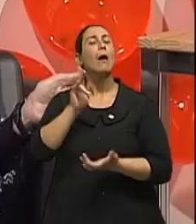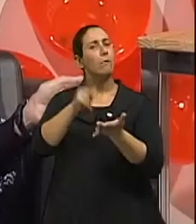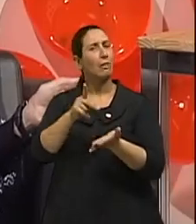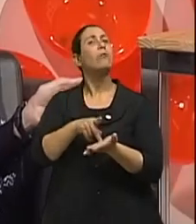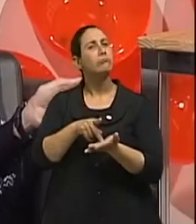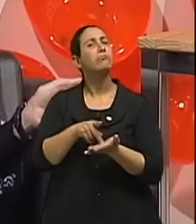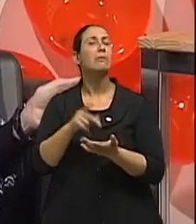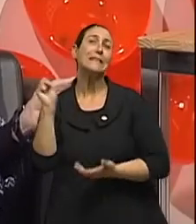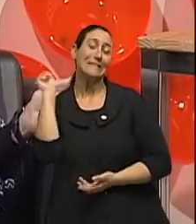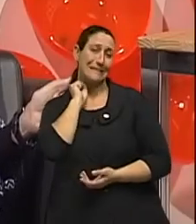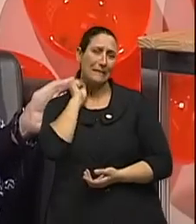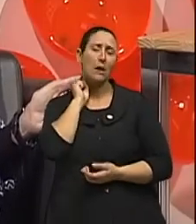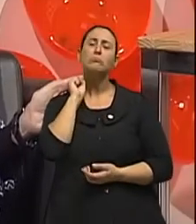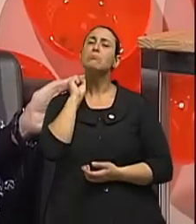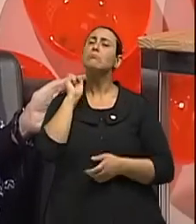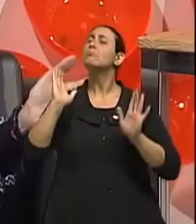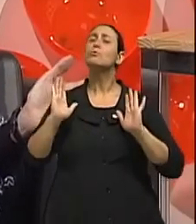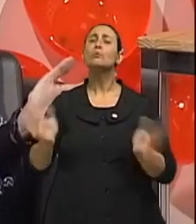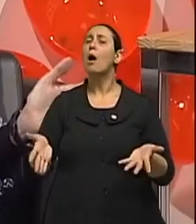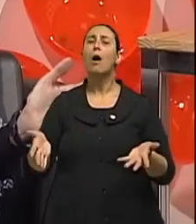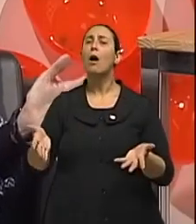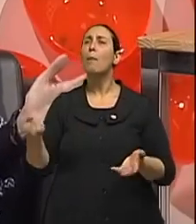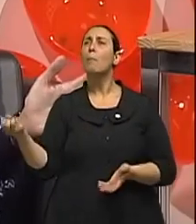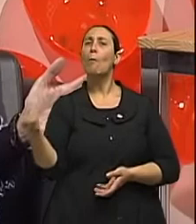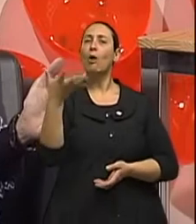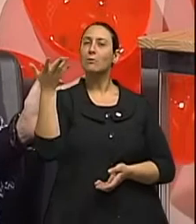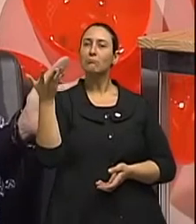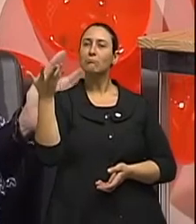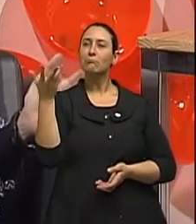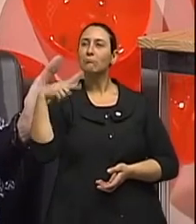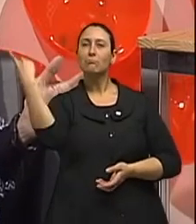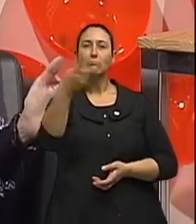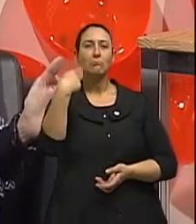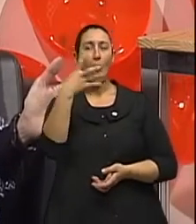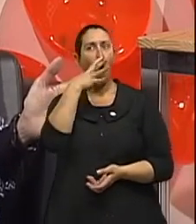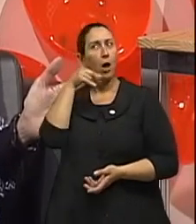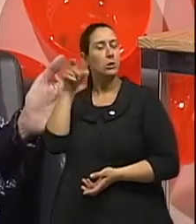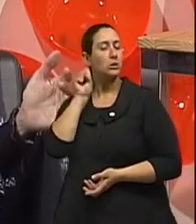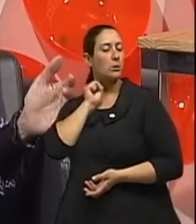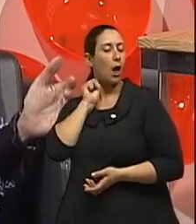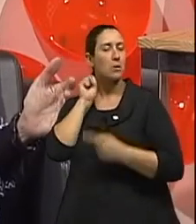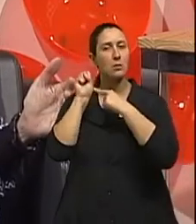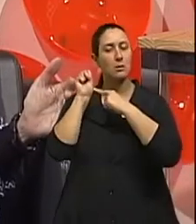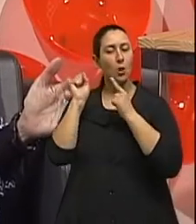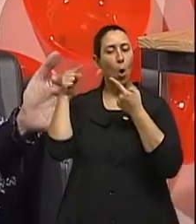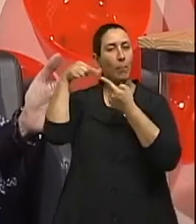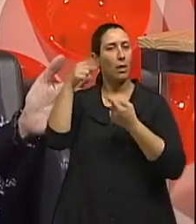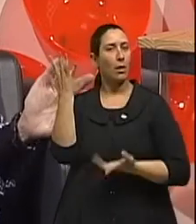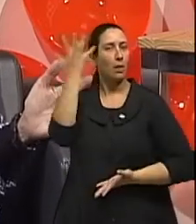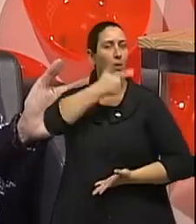estar estressado se tornou moderno, se tornou fashion. Então, muitas vezes as pessoas,